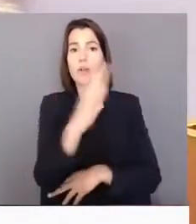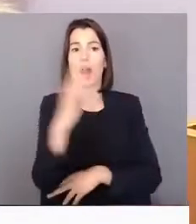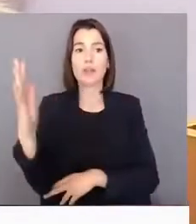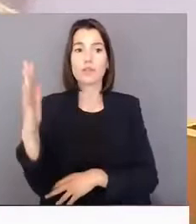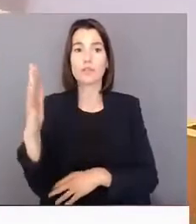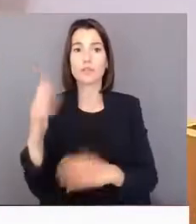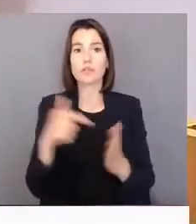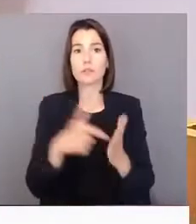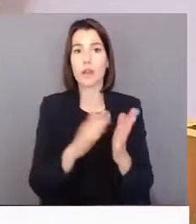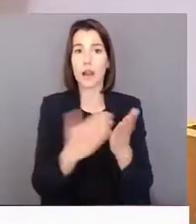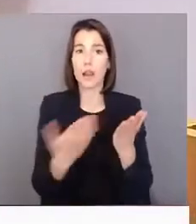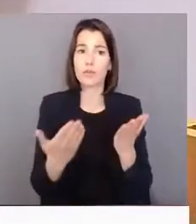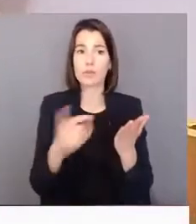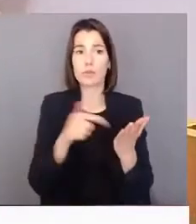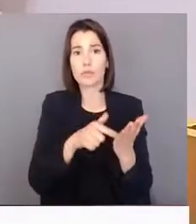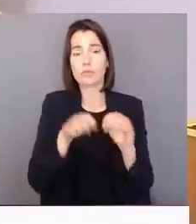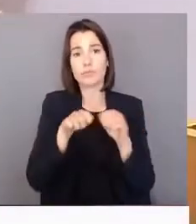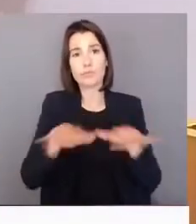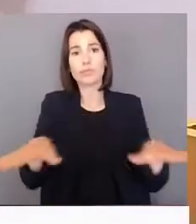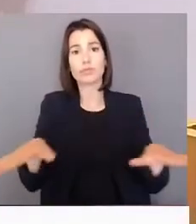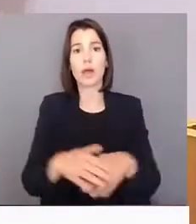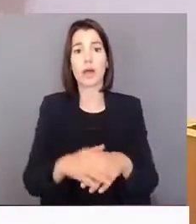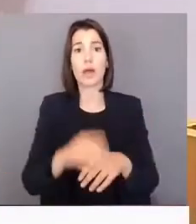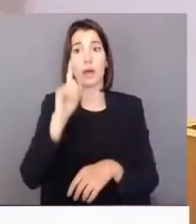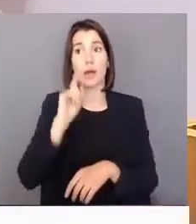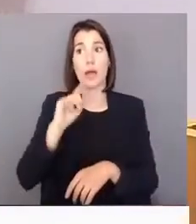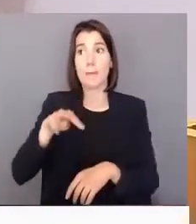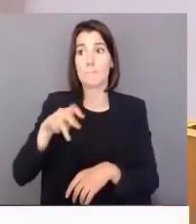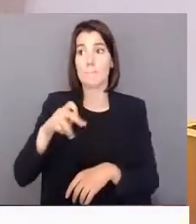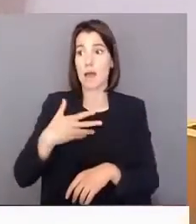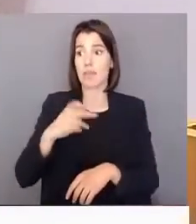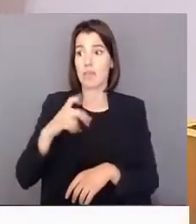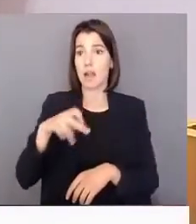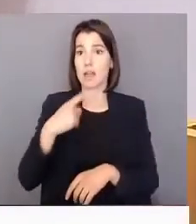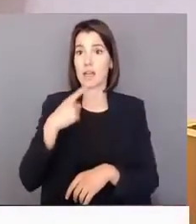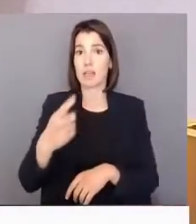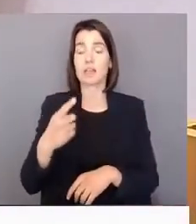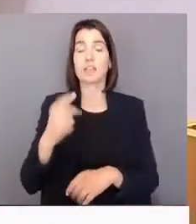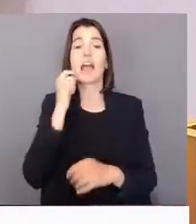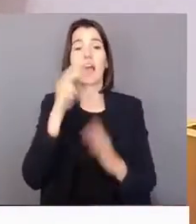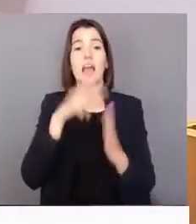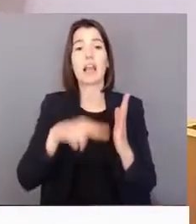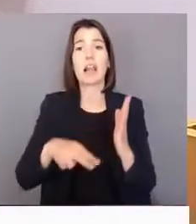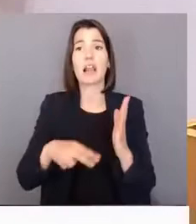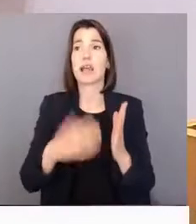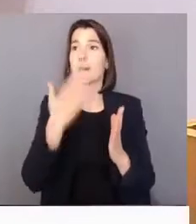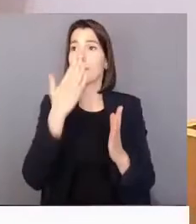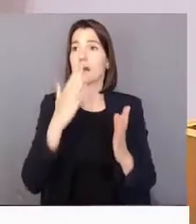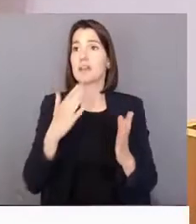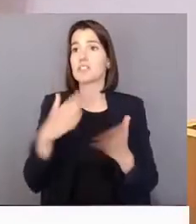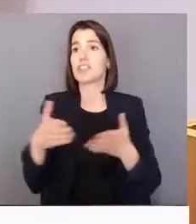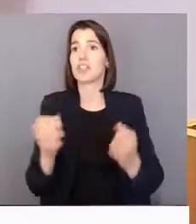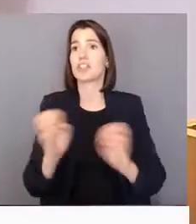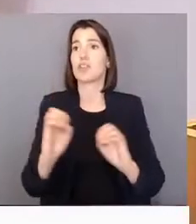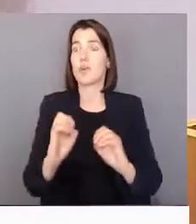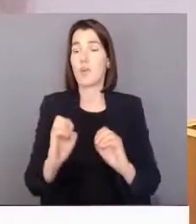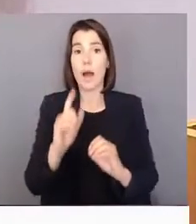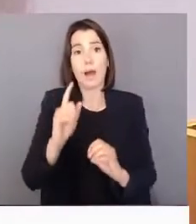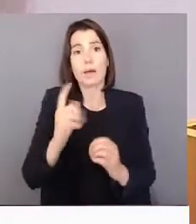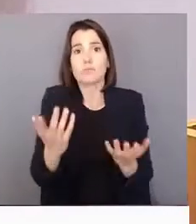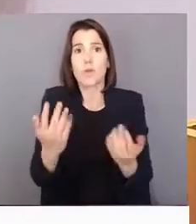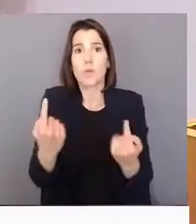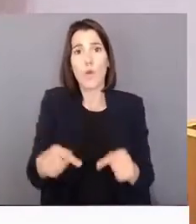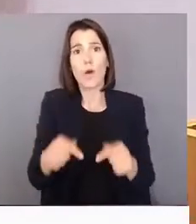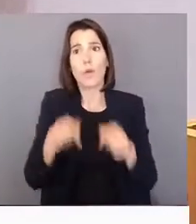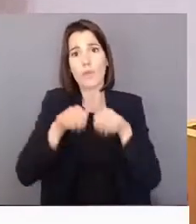parece que não há estratégia, que não há plano quem leia isto, não. Na verdade, o que se pede é a divulgação. E, portanto, se ele já existe há muitos anos, também há